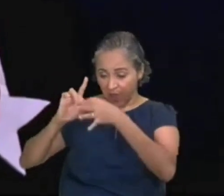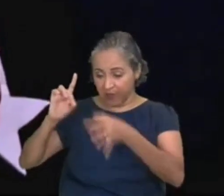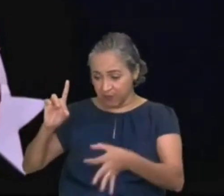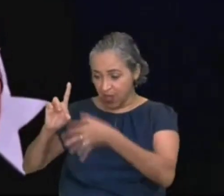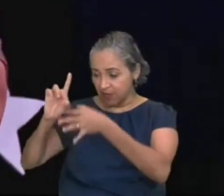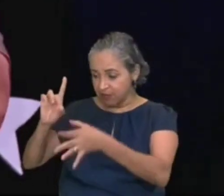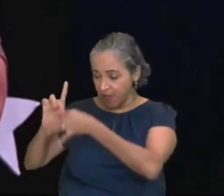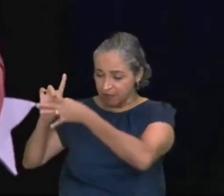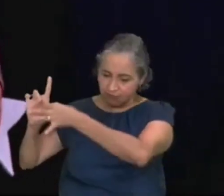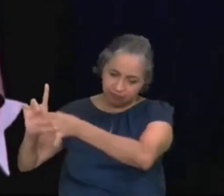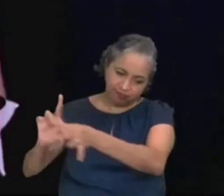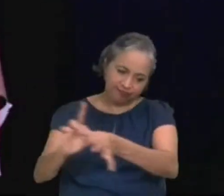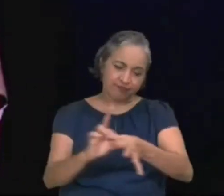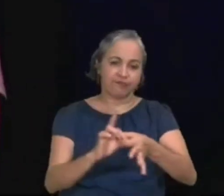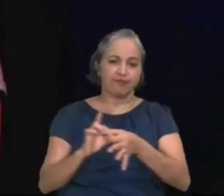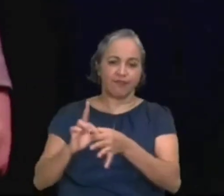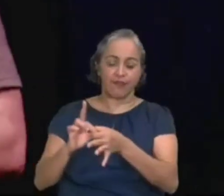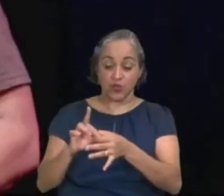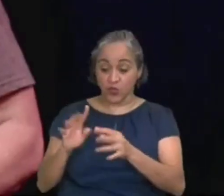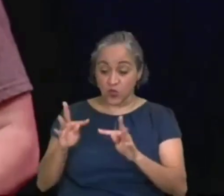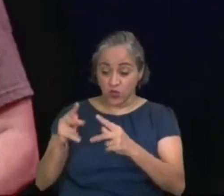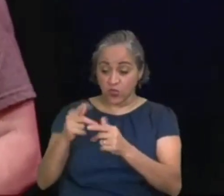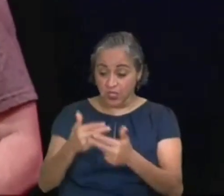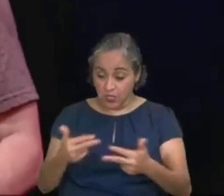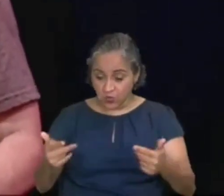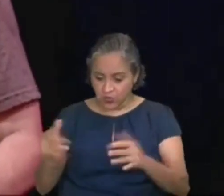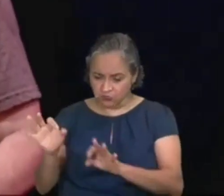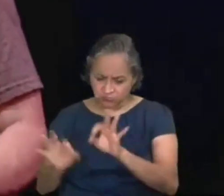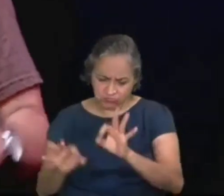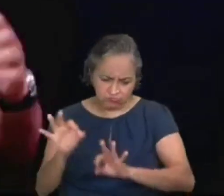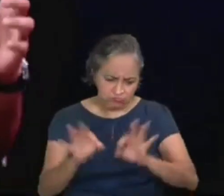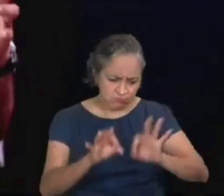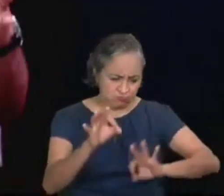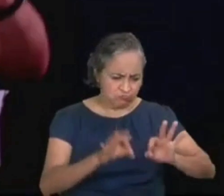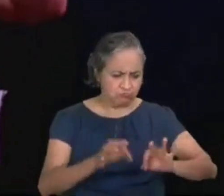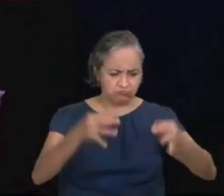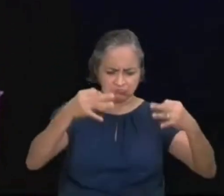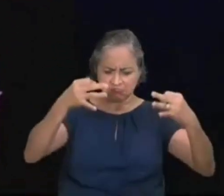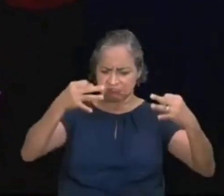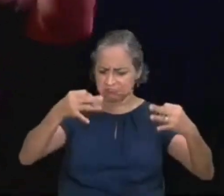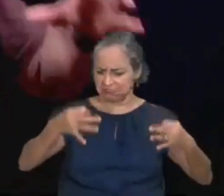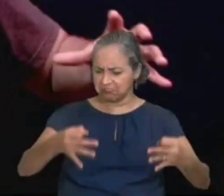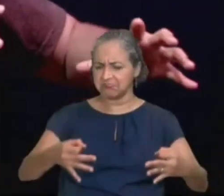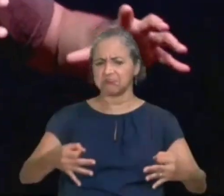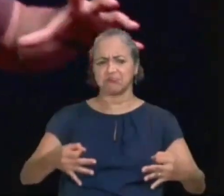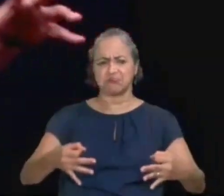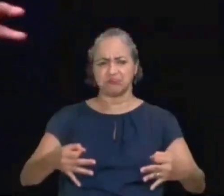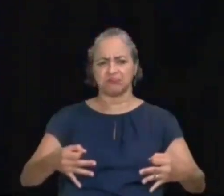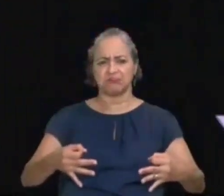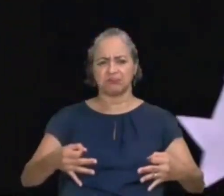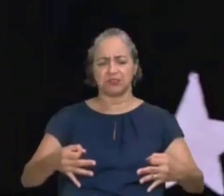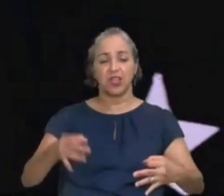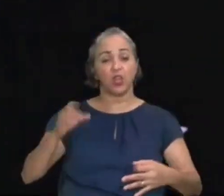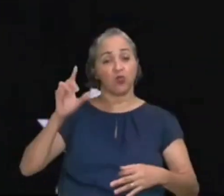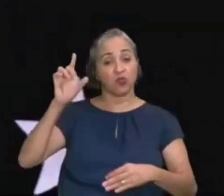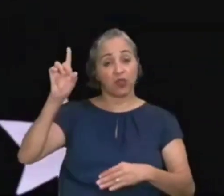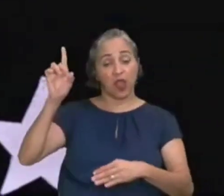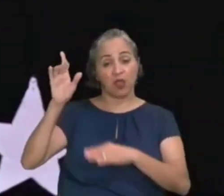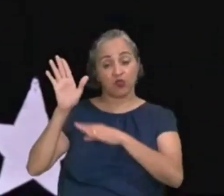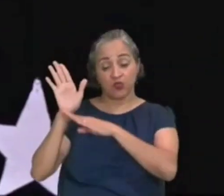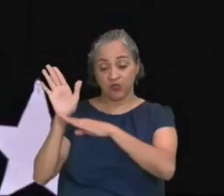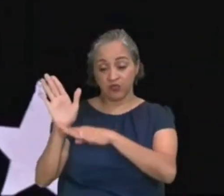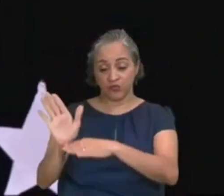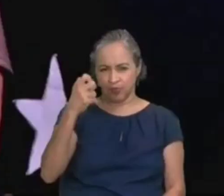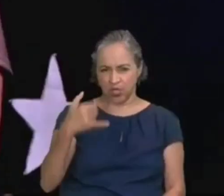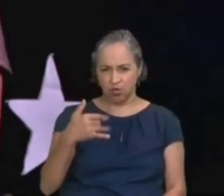em ordem e harmonia. Ou seja, Deus é o sustentador